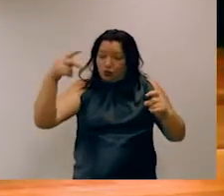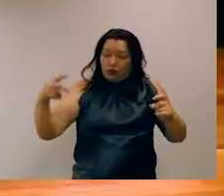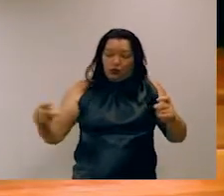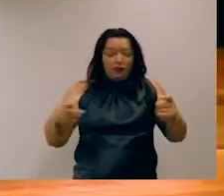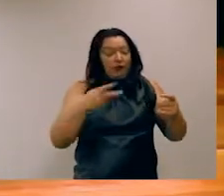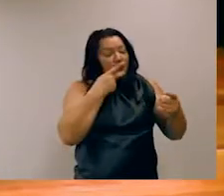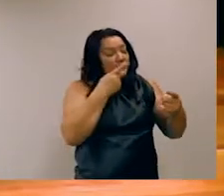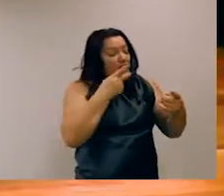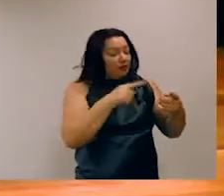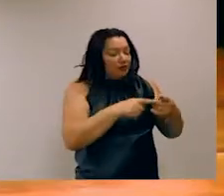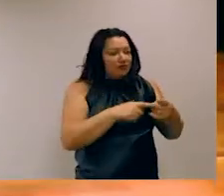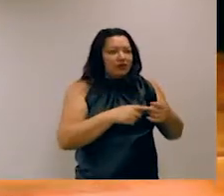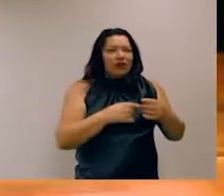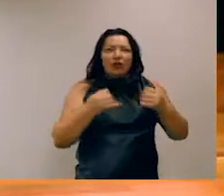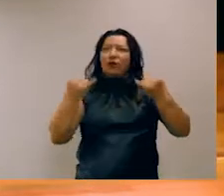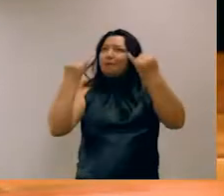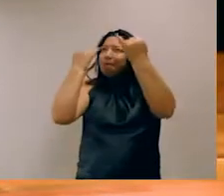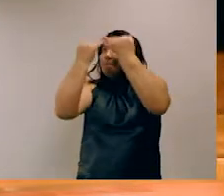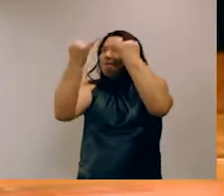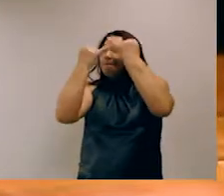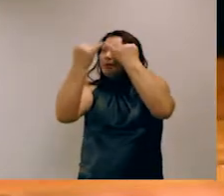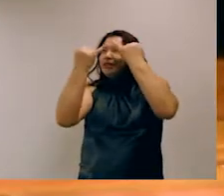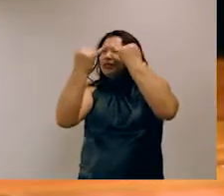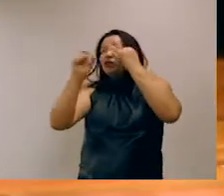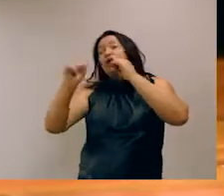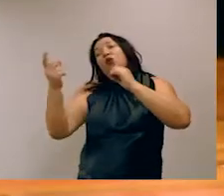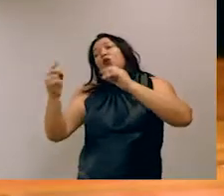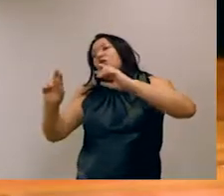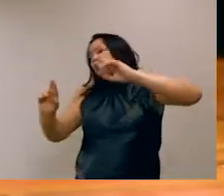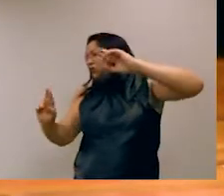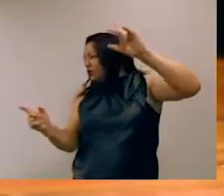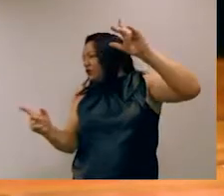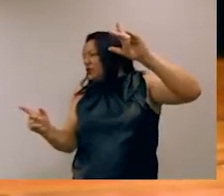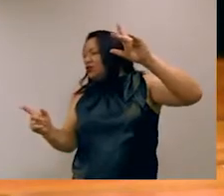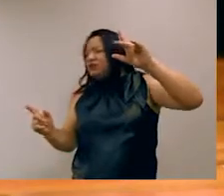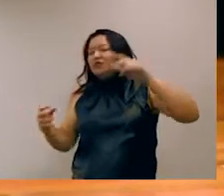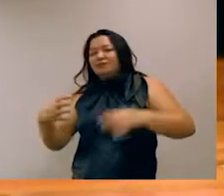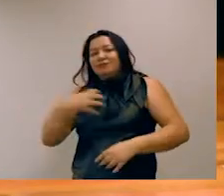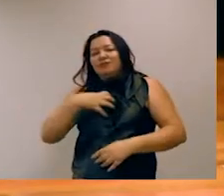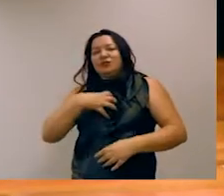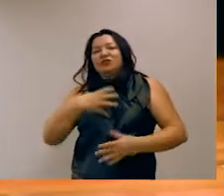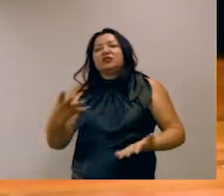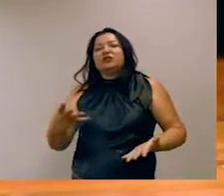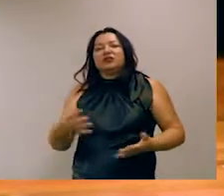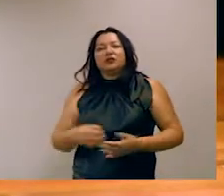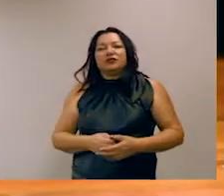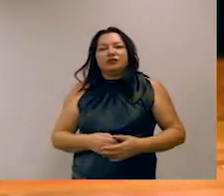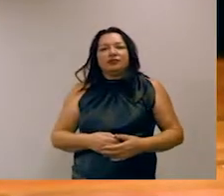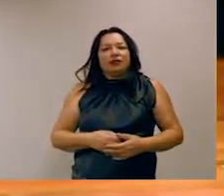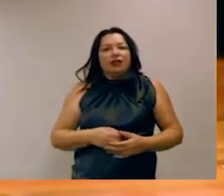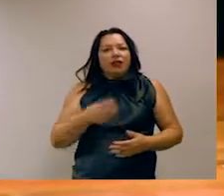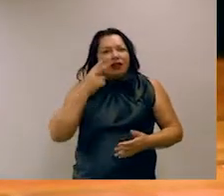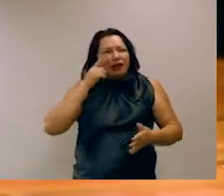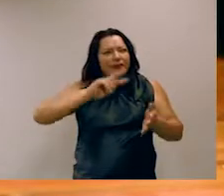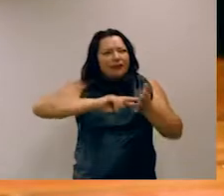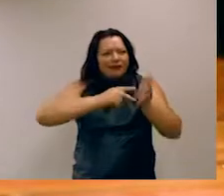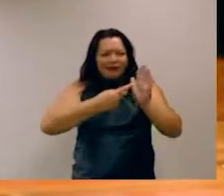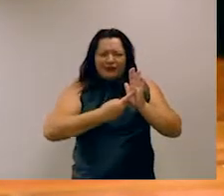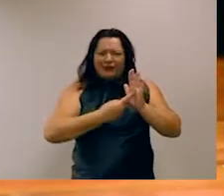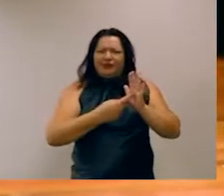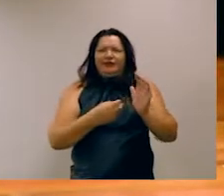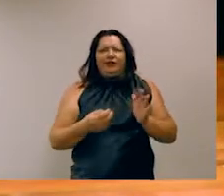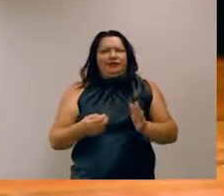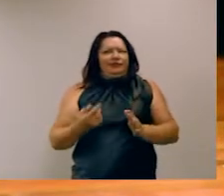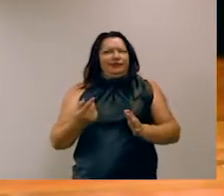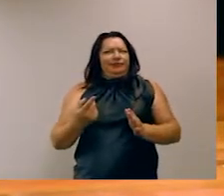se elas são equivalentes uma à outra ou se elas falam coisas diferentes. Vocês percebem o quanto isso começa a ficar mais complexo,